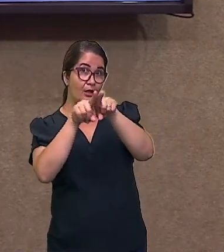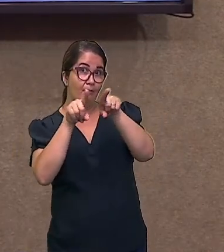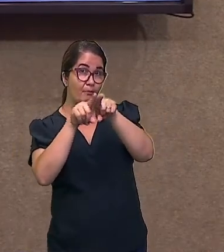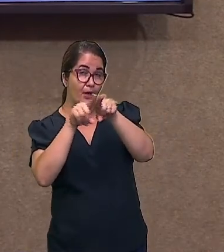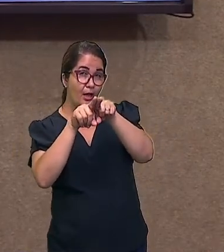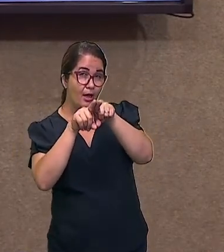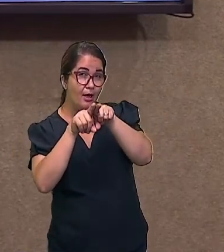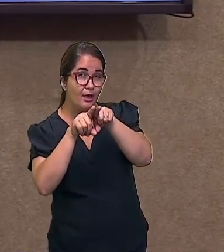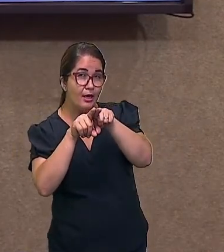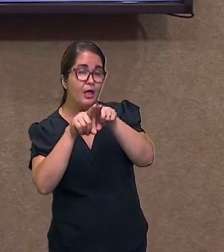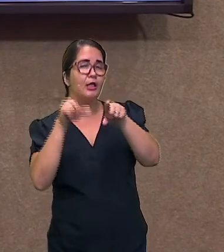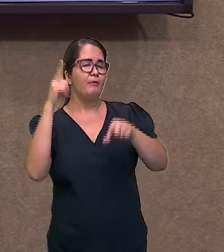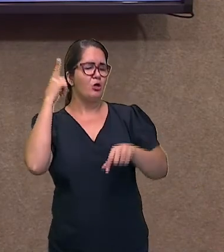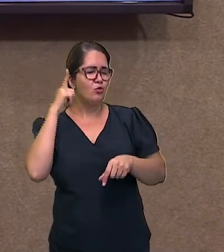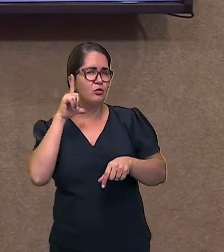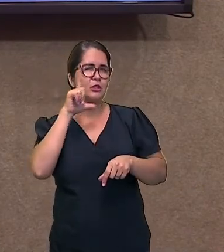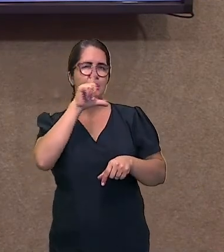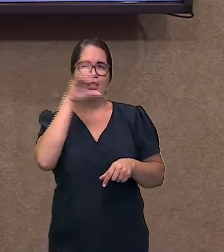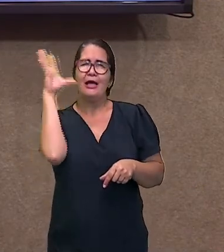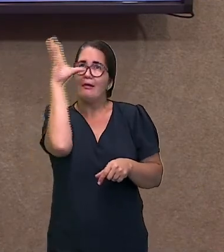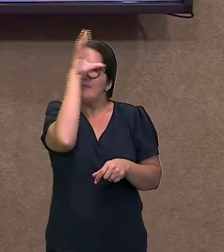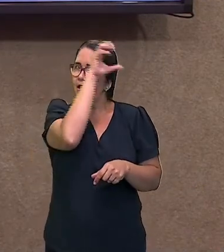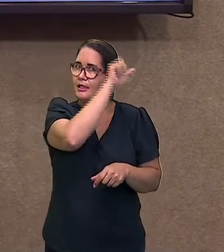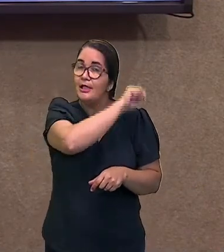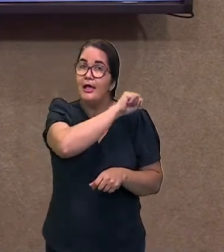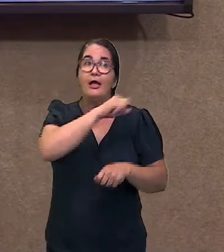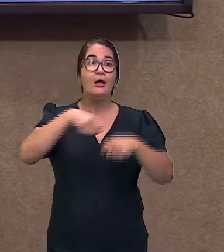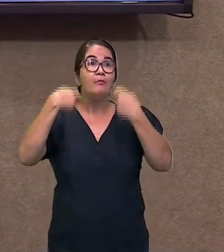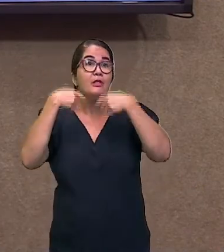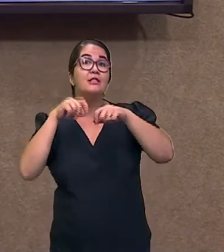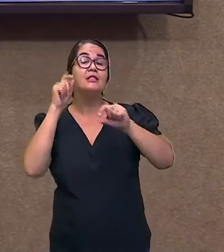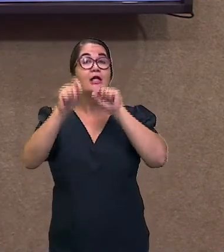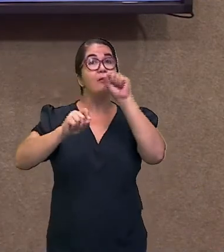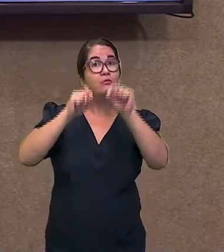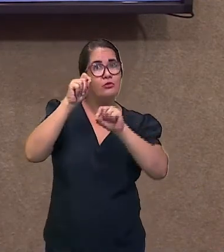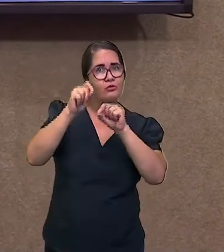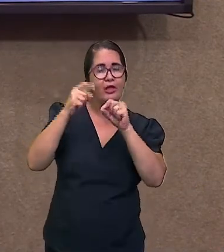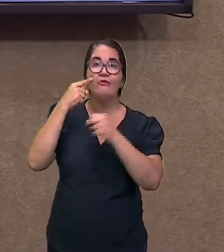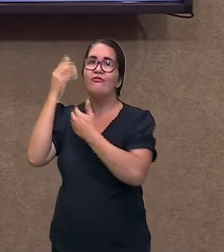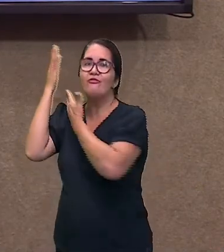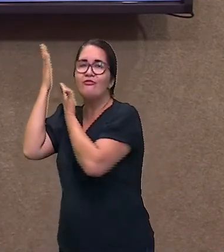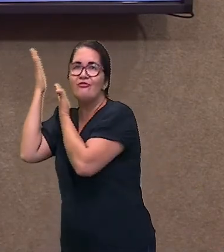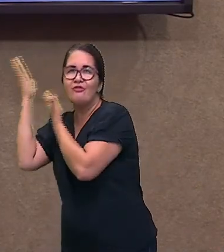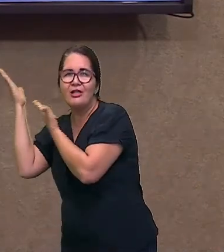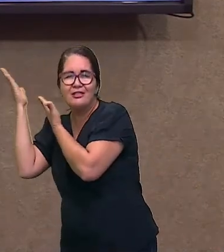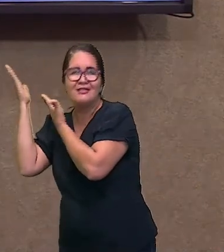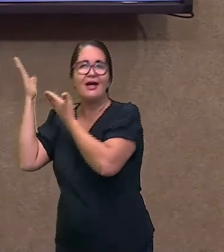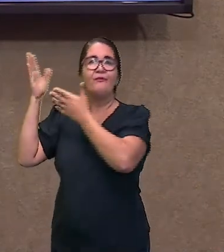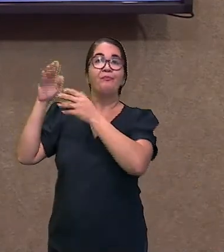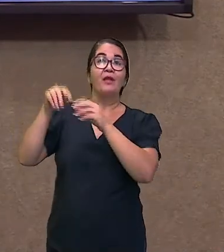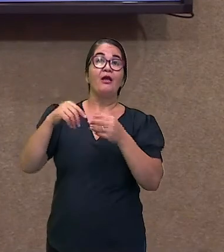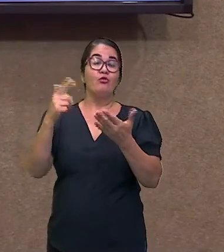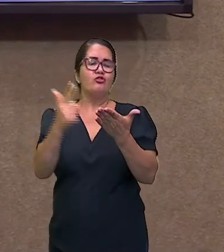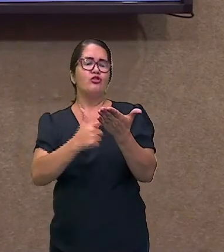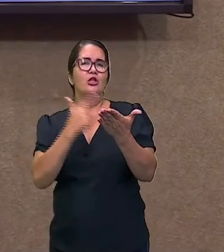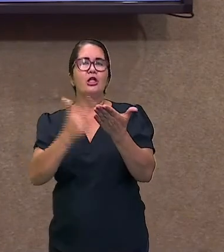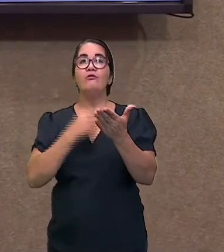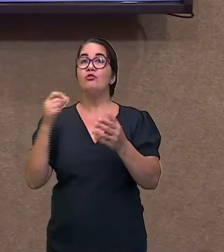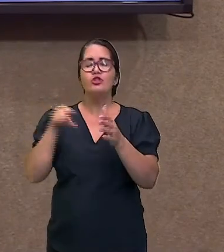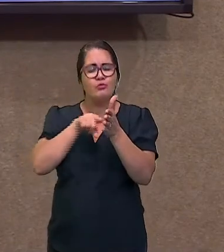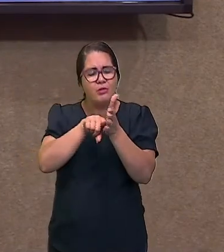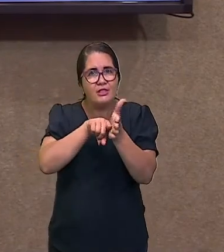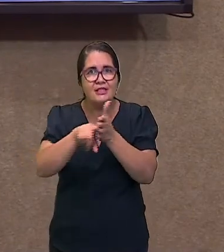gente vem aprendendo, a gente pode acessar as nossas bibliografias e ainda acessar as nossas atividades na